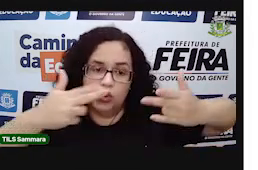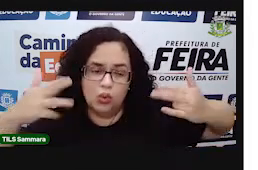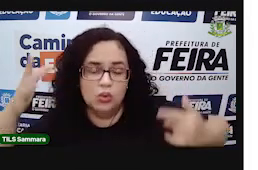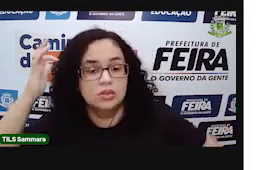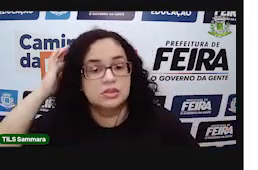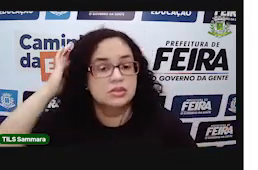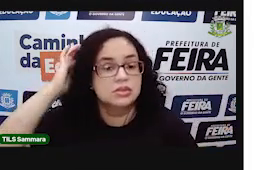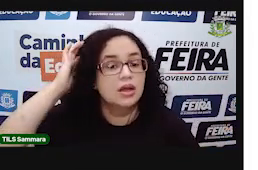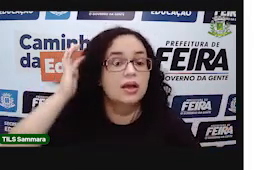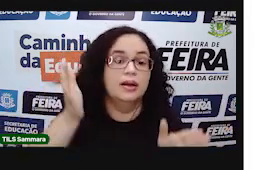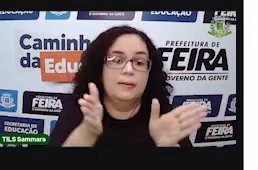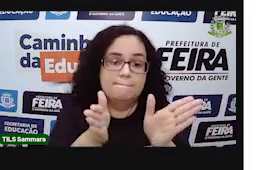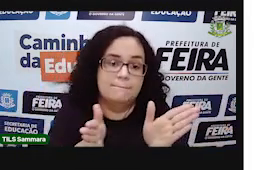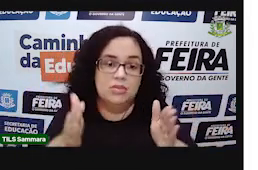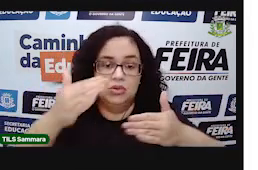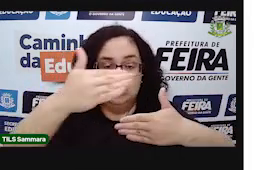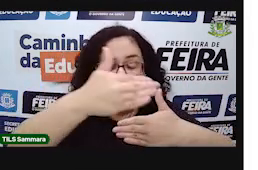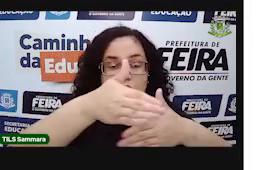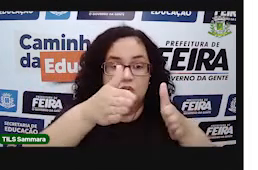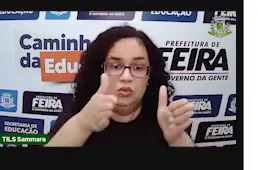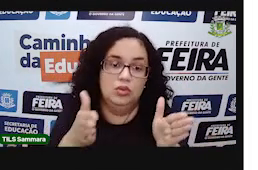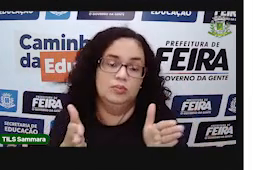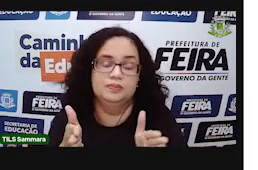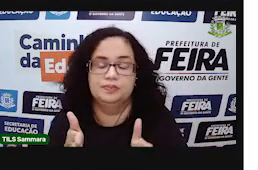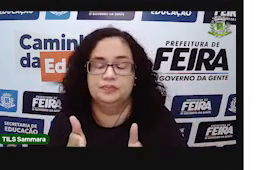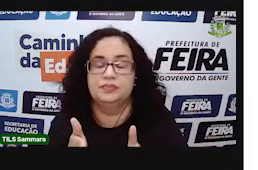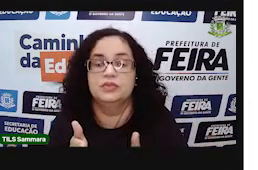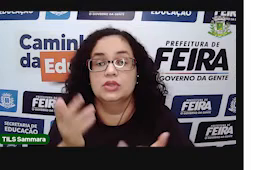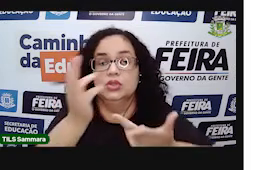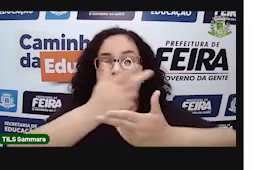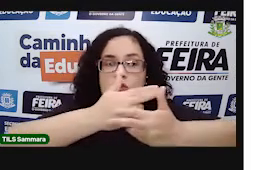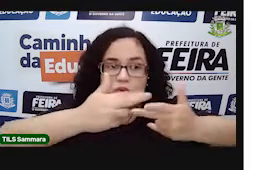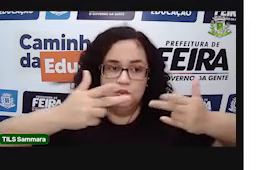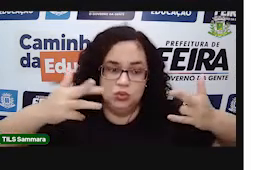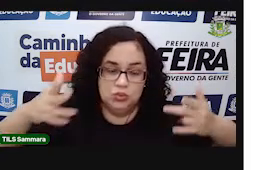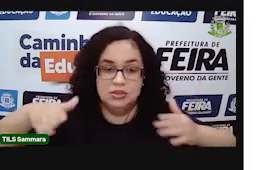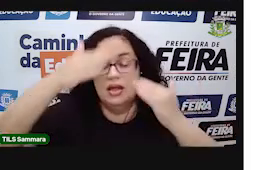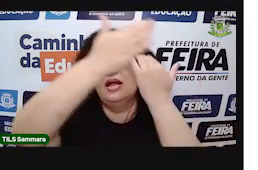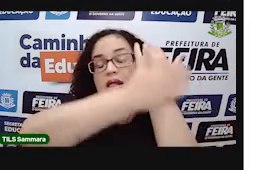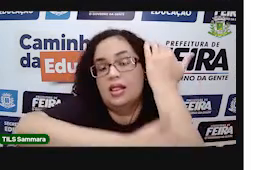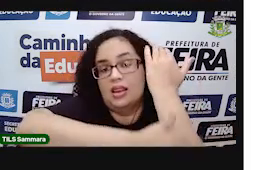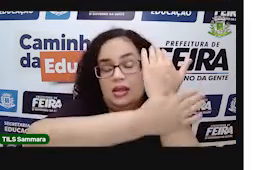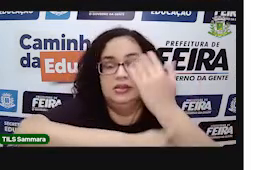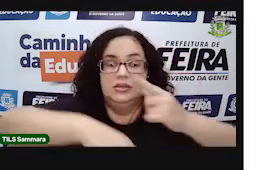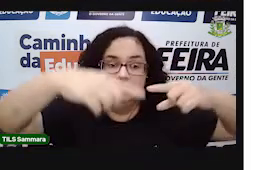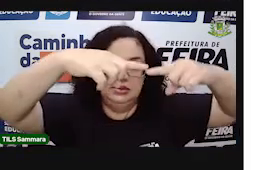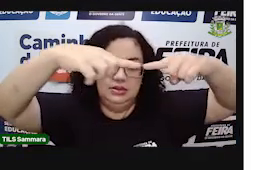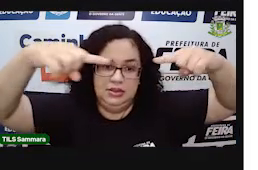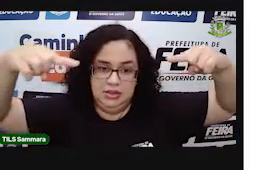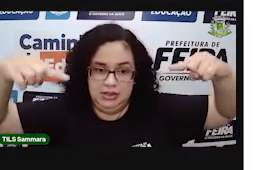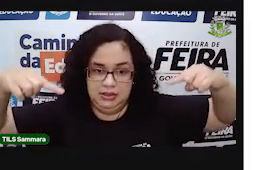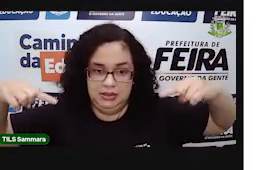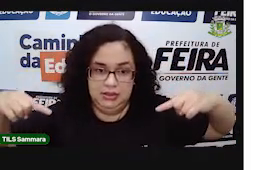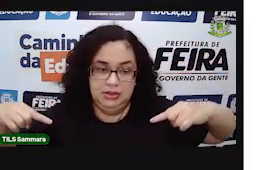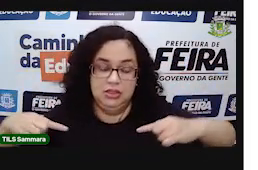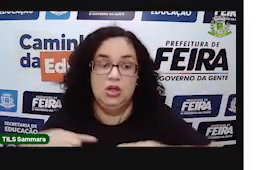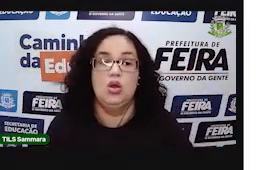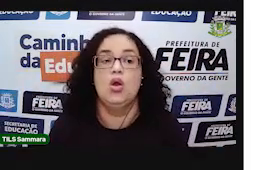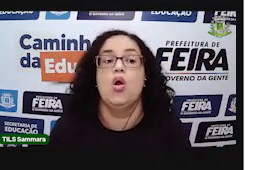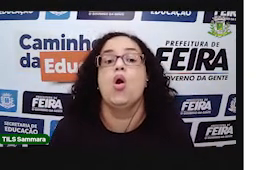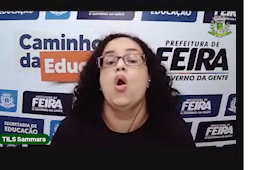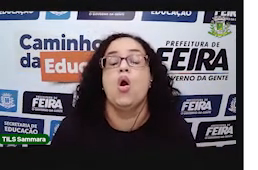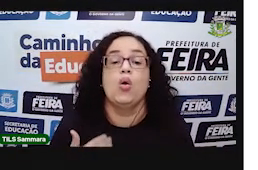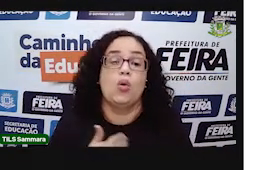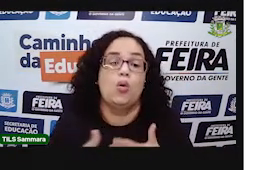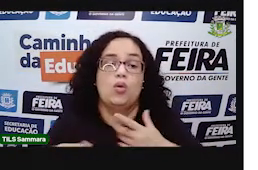coisas que representam blocos, cubos, coisas que tenham laterais retangulares.